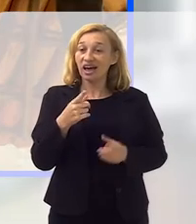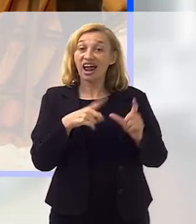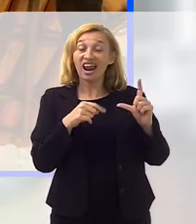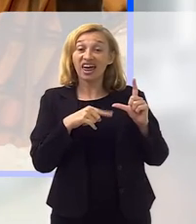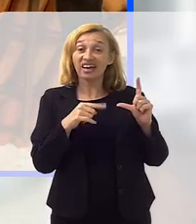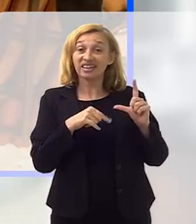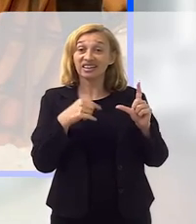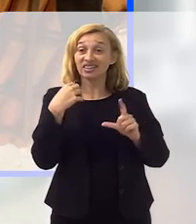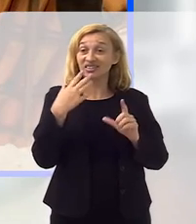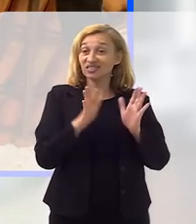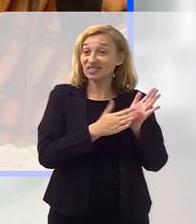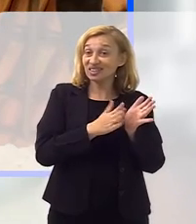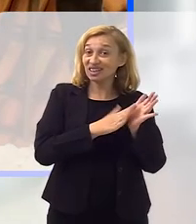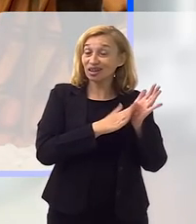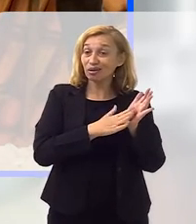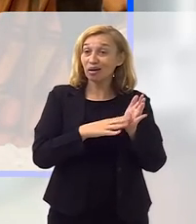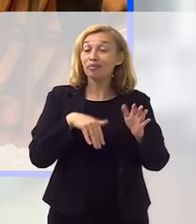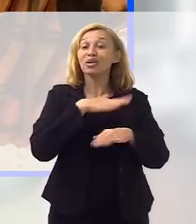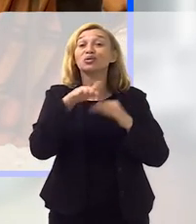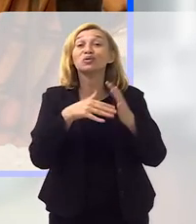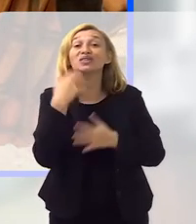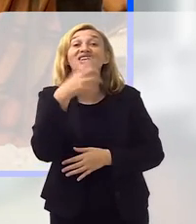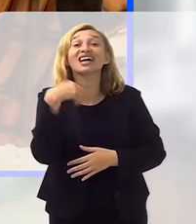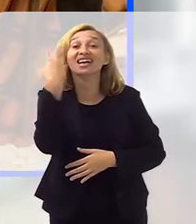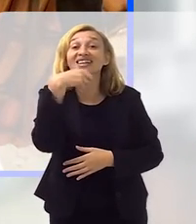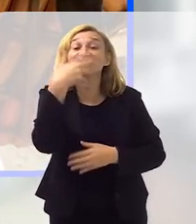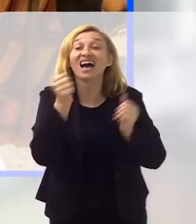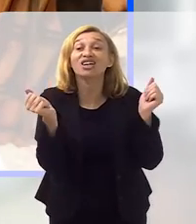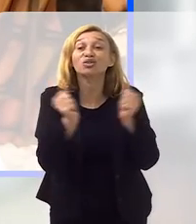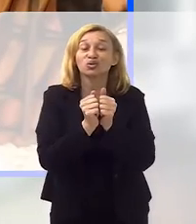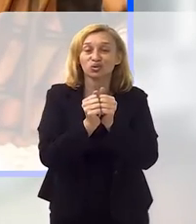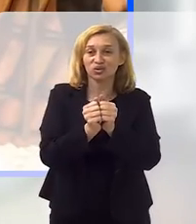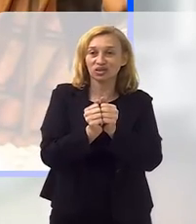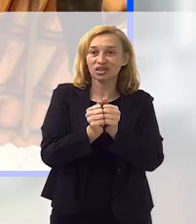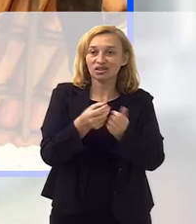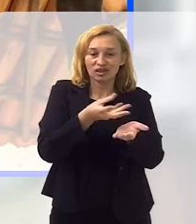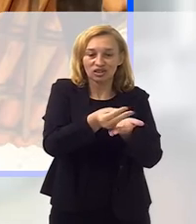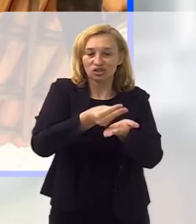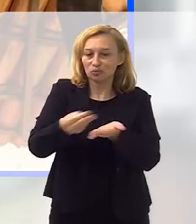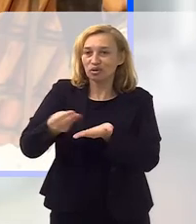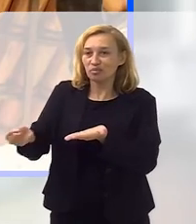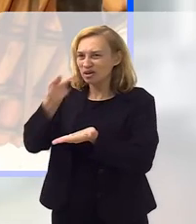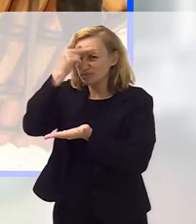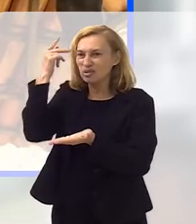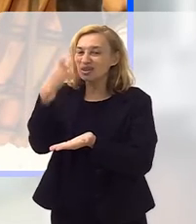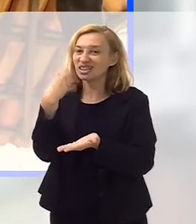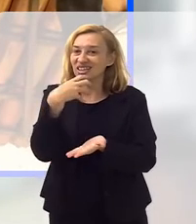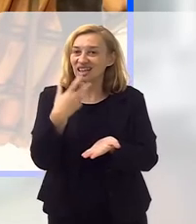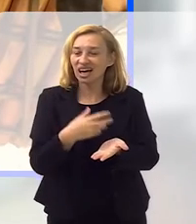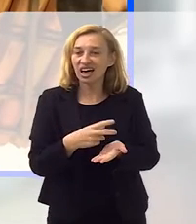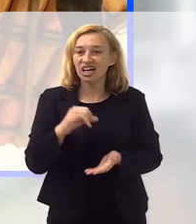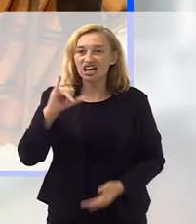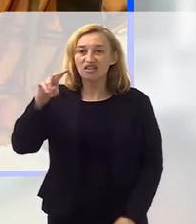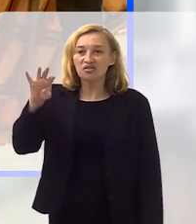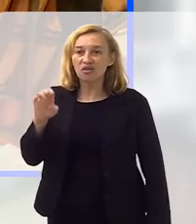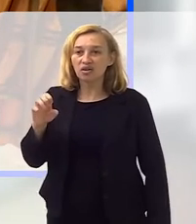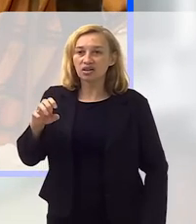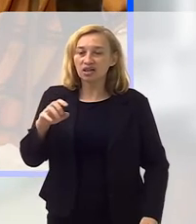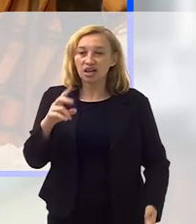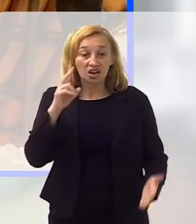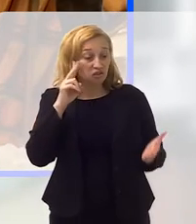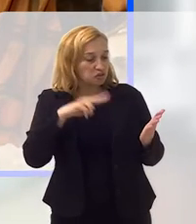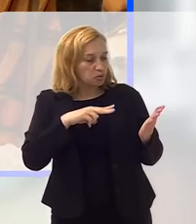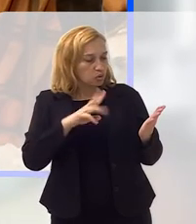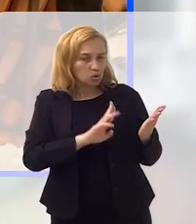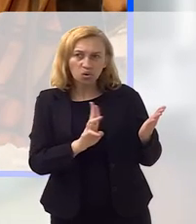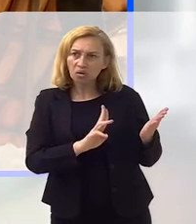a letra do samba, pela quadra, para todo mundo cantar junto, e aí quando foram distribuir para as pessoas cantarem, Dona